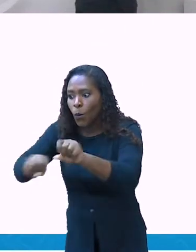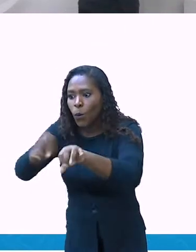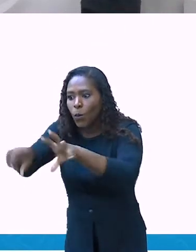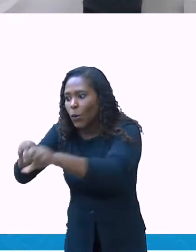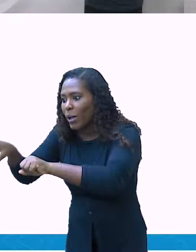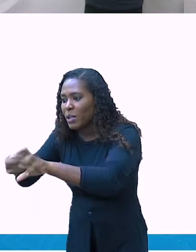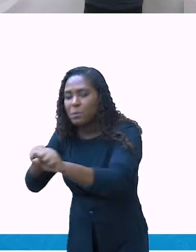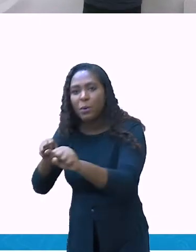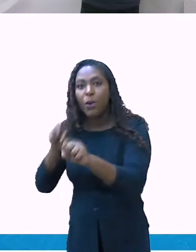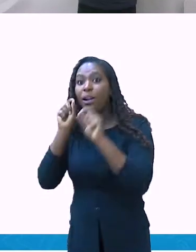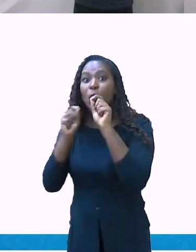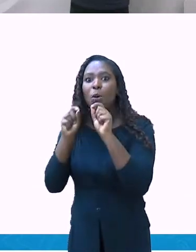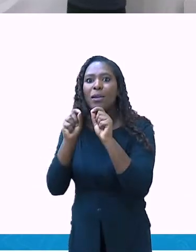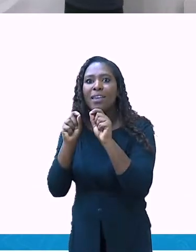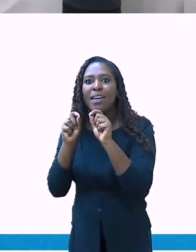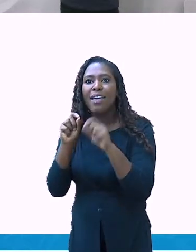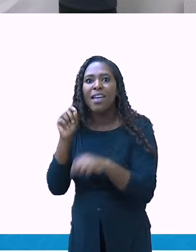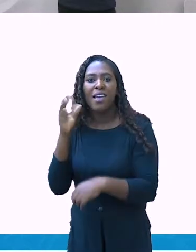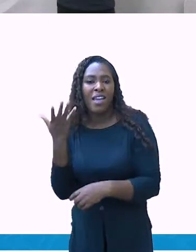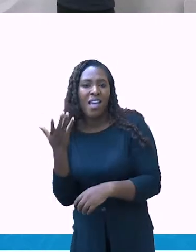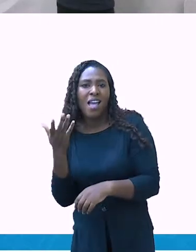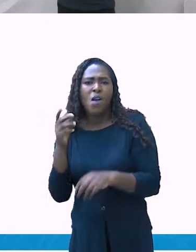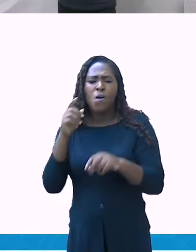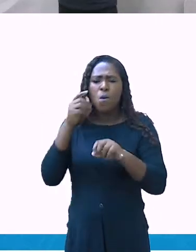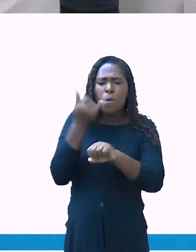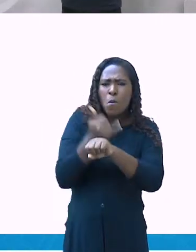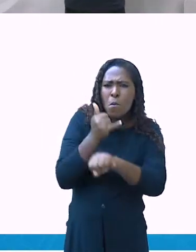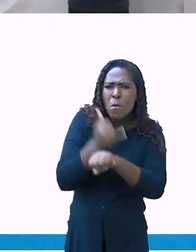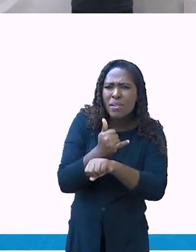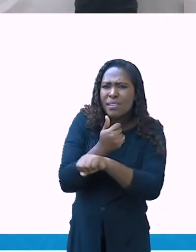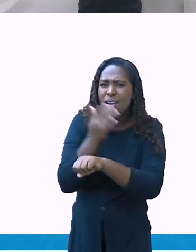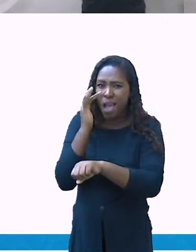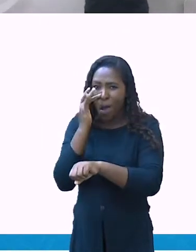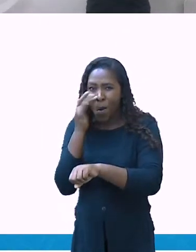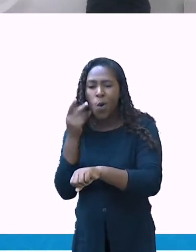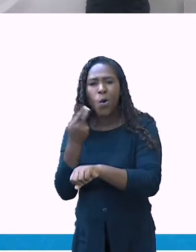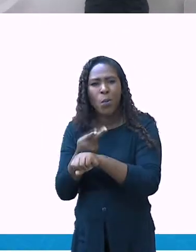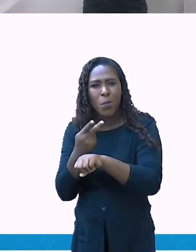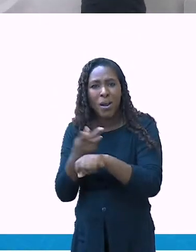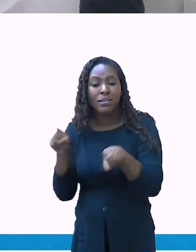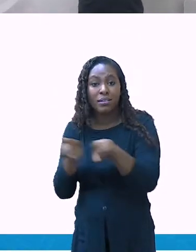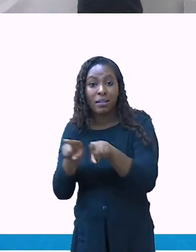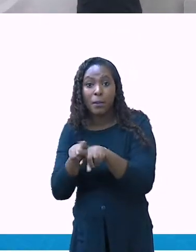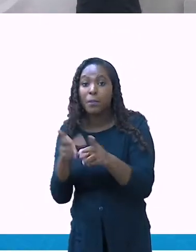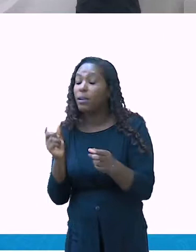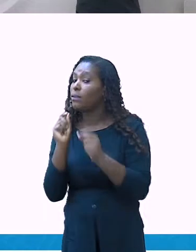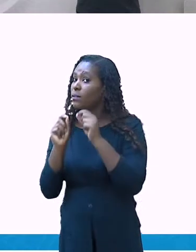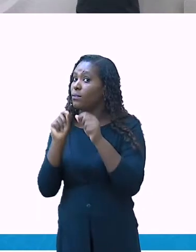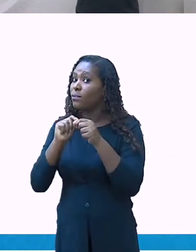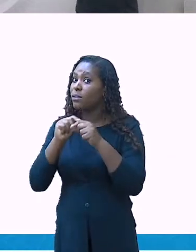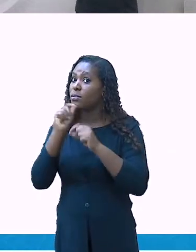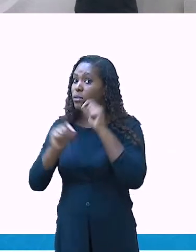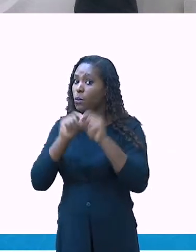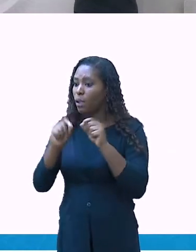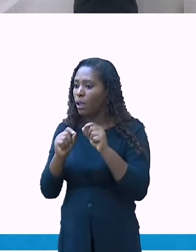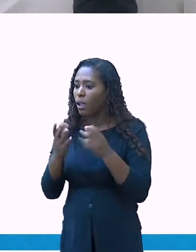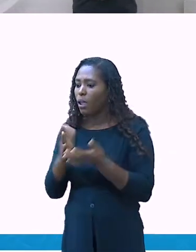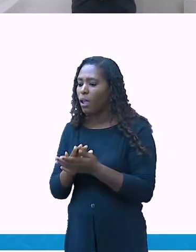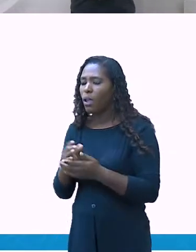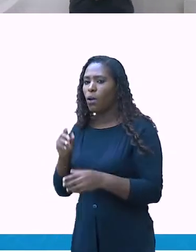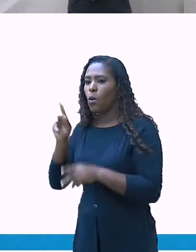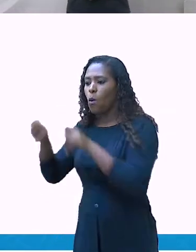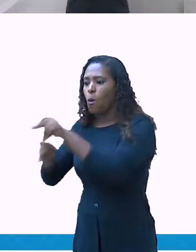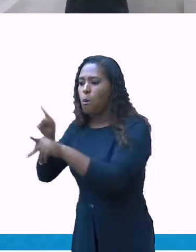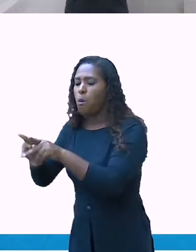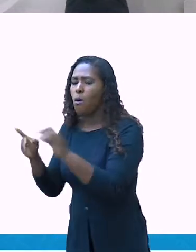pela submissão de outros seres humanos, como trabalho escravo, os indígenas e africanos.